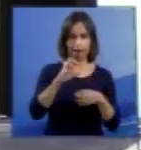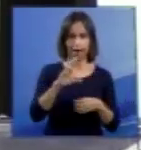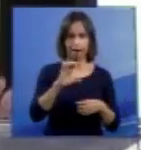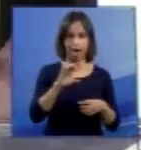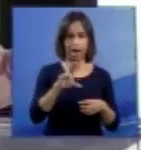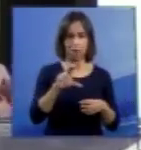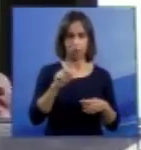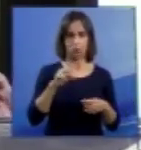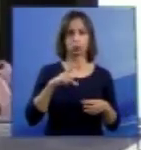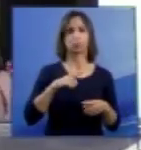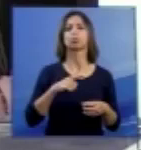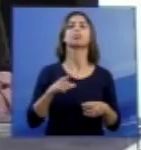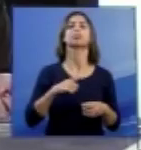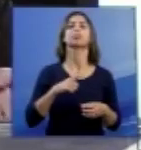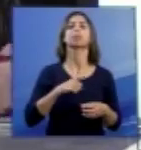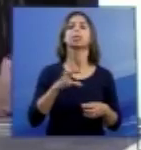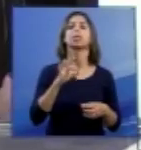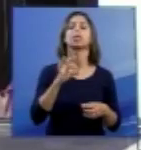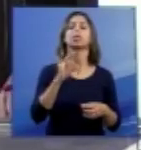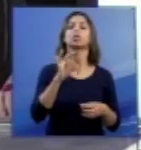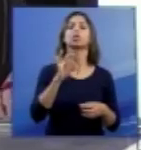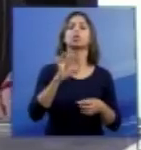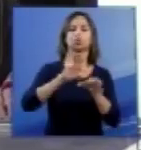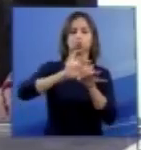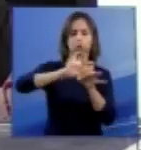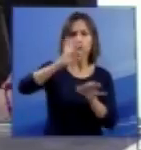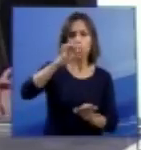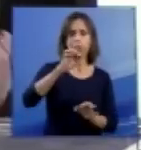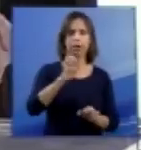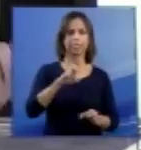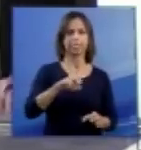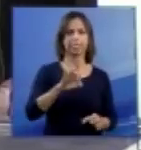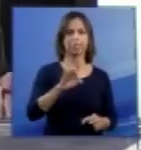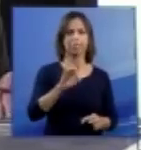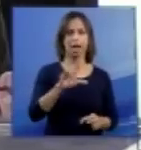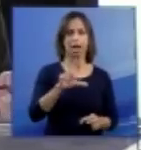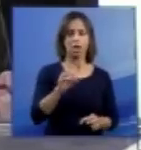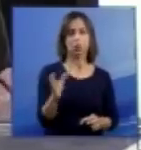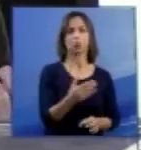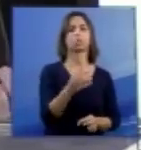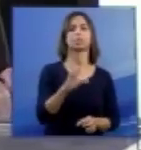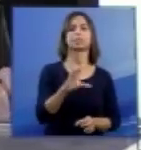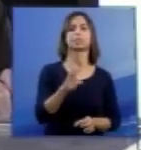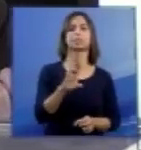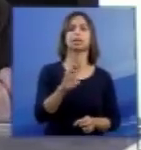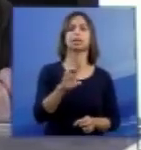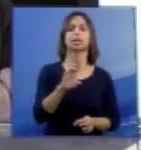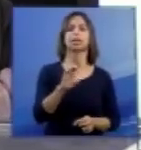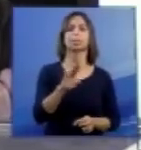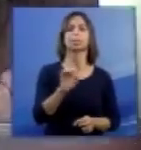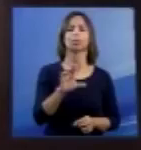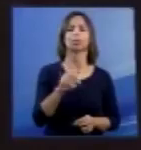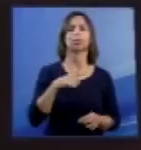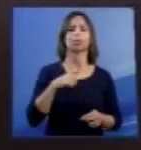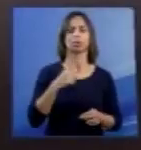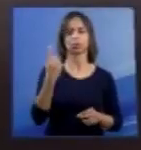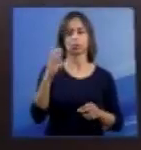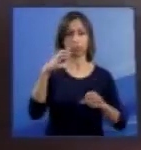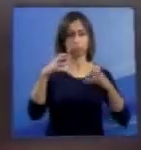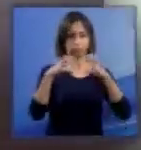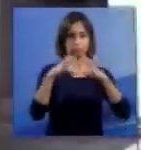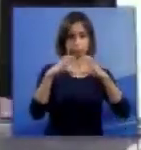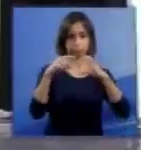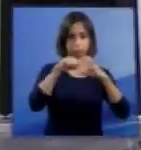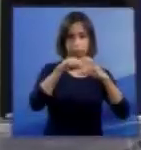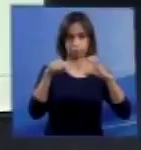composta pelo tronco encefálico, que é sobremontado pelo cerebelo, pelo diencéfalo e pelos dois hemisférios cerebrais. A